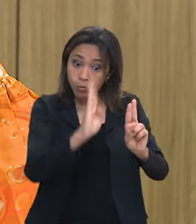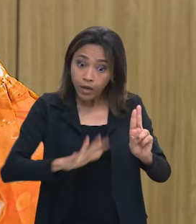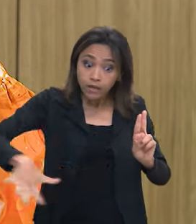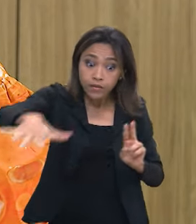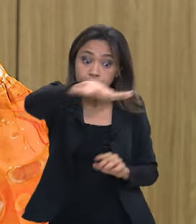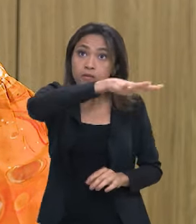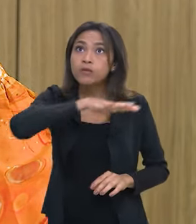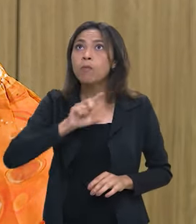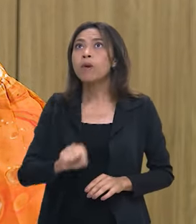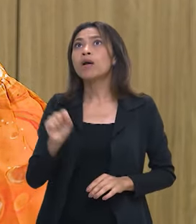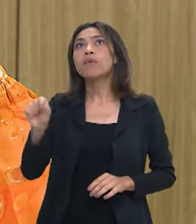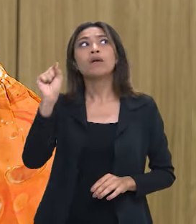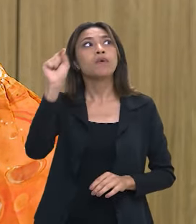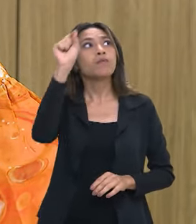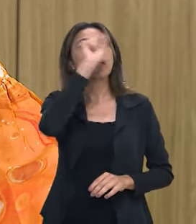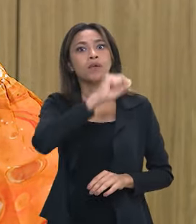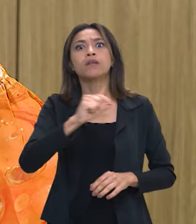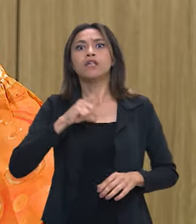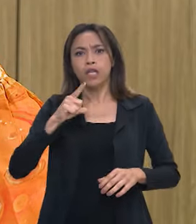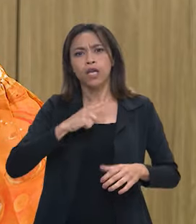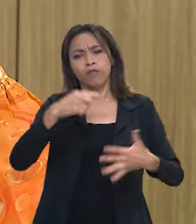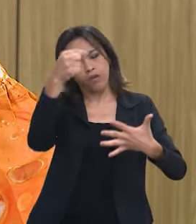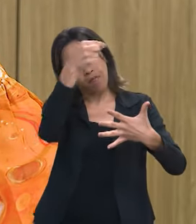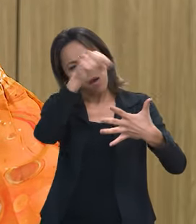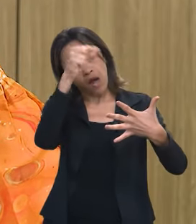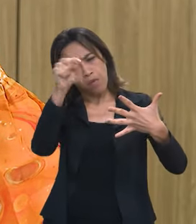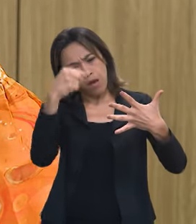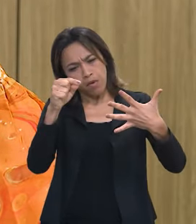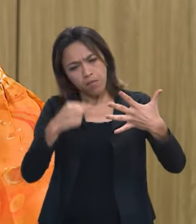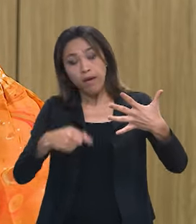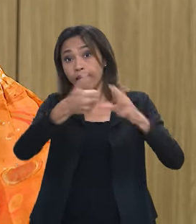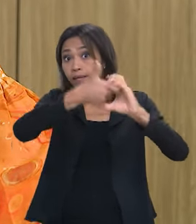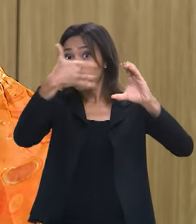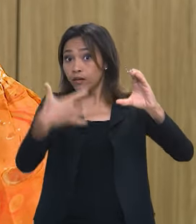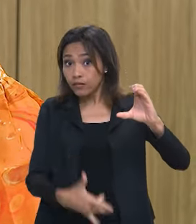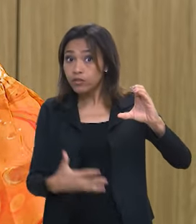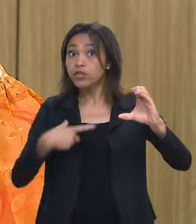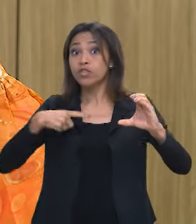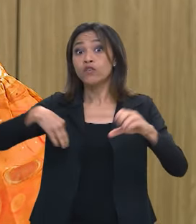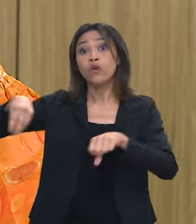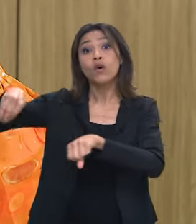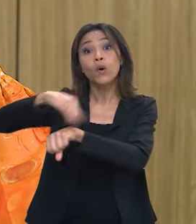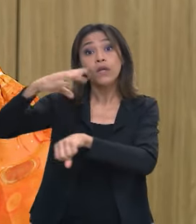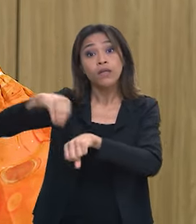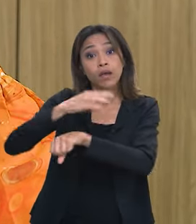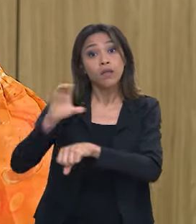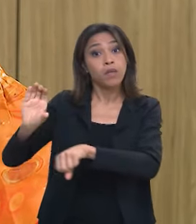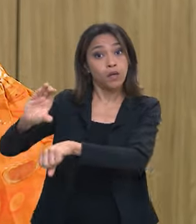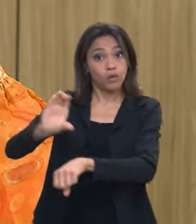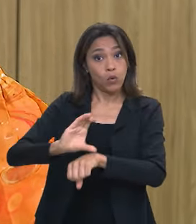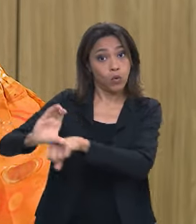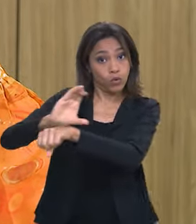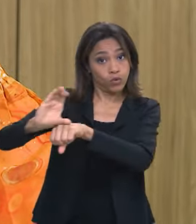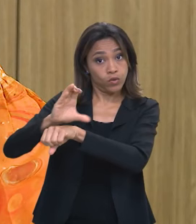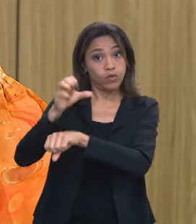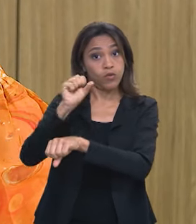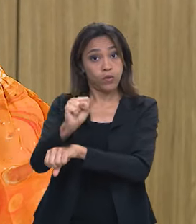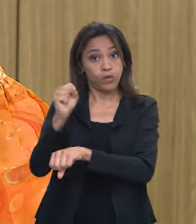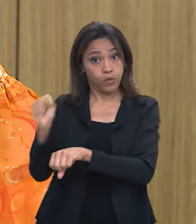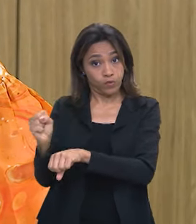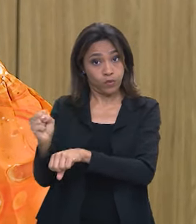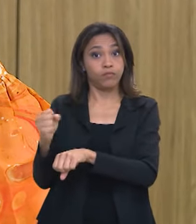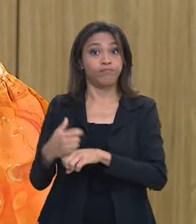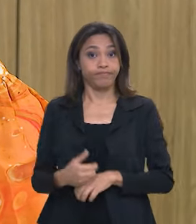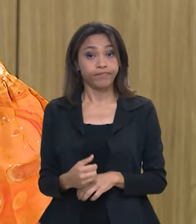com as características que foram definidas a partir da Constituição de 88 e toda a Constituição que se